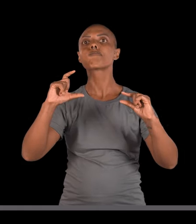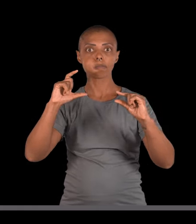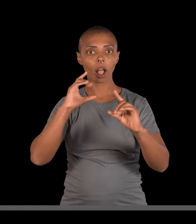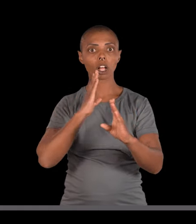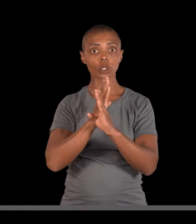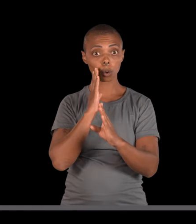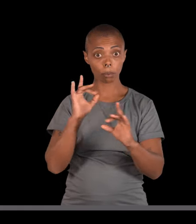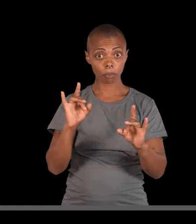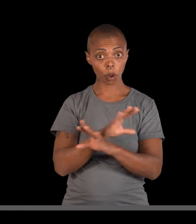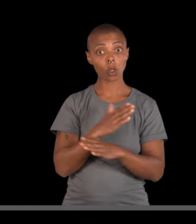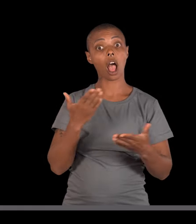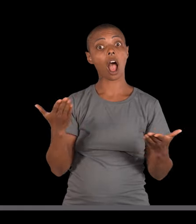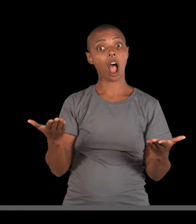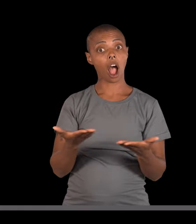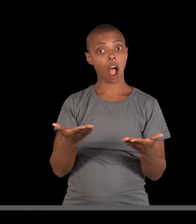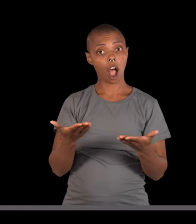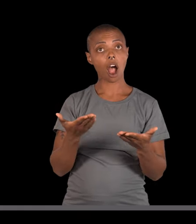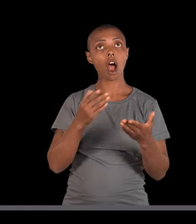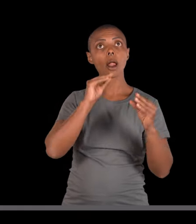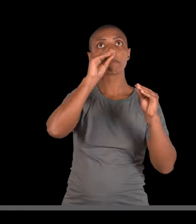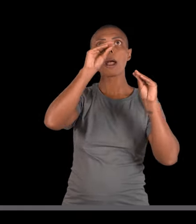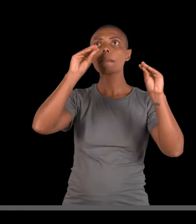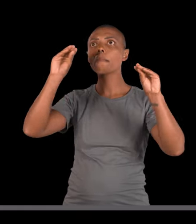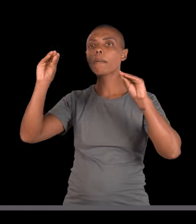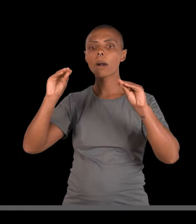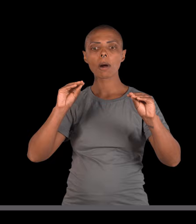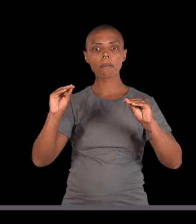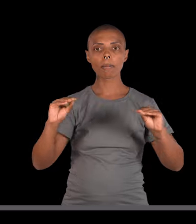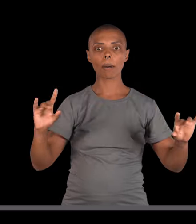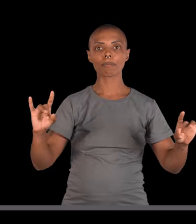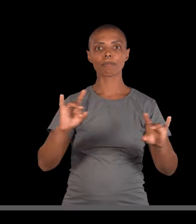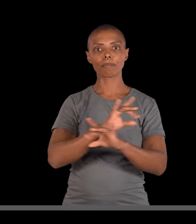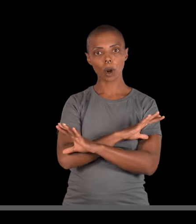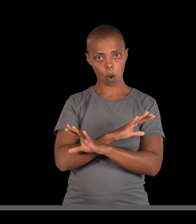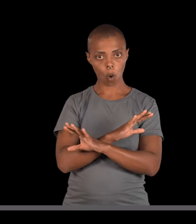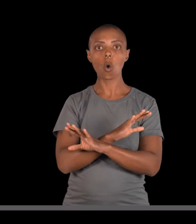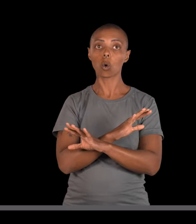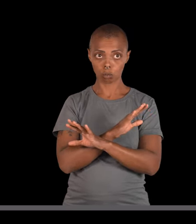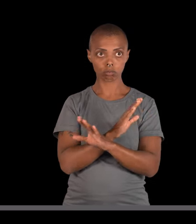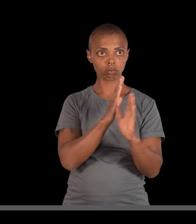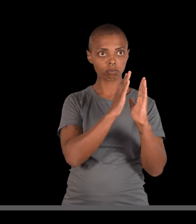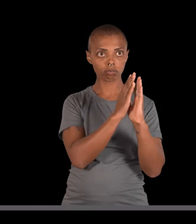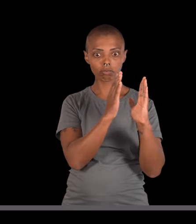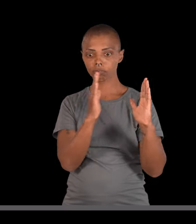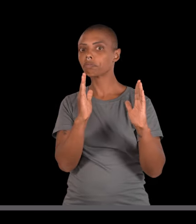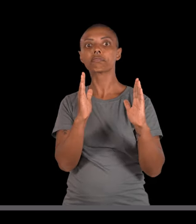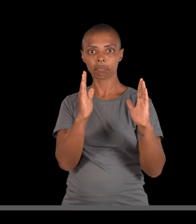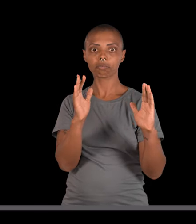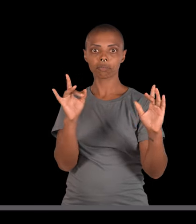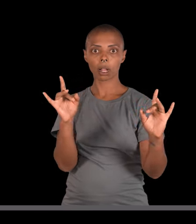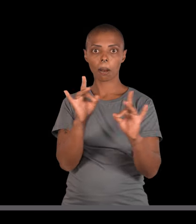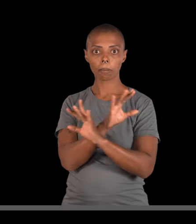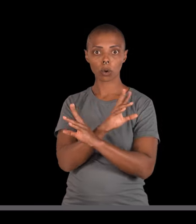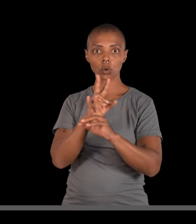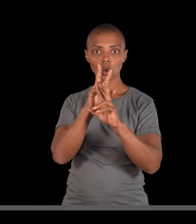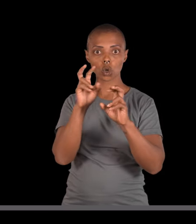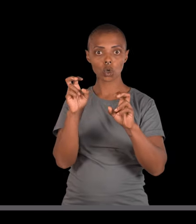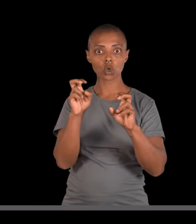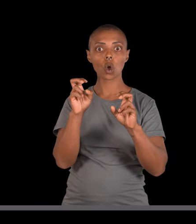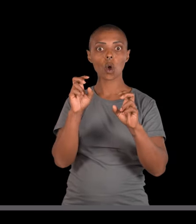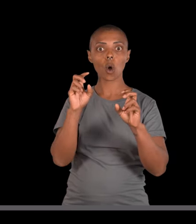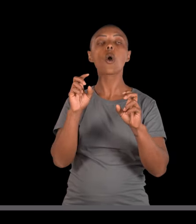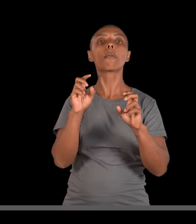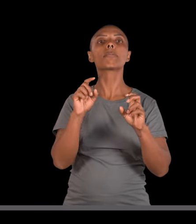dominante ou recessivo, e depois botei o genótipo em todo mundo. Pronto. Matei um pedaço dos